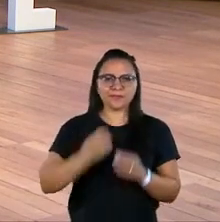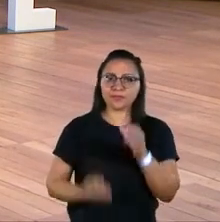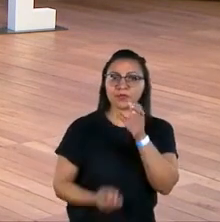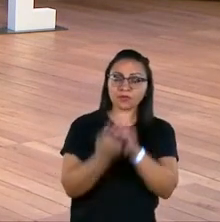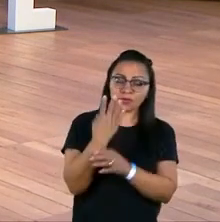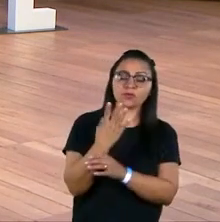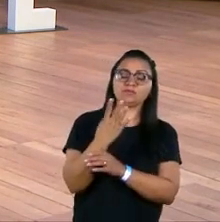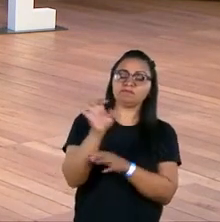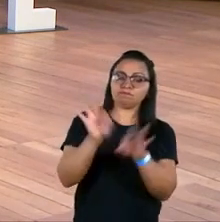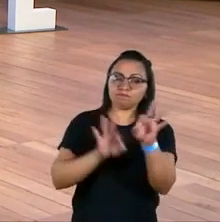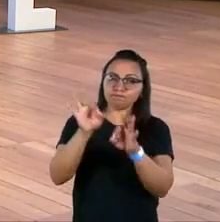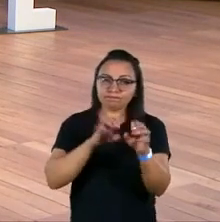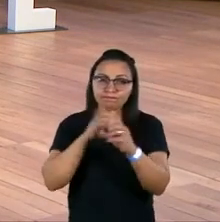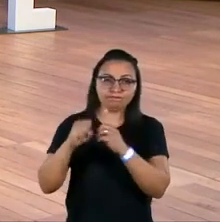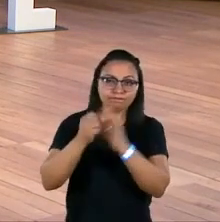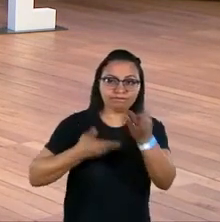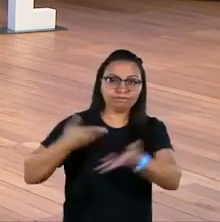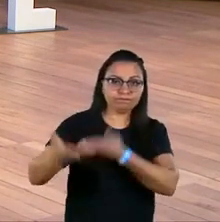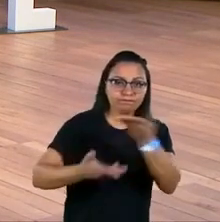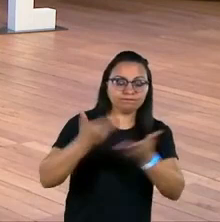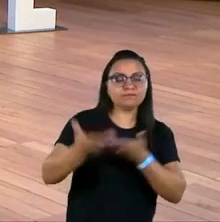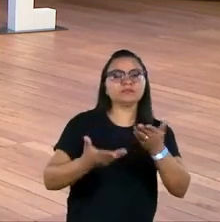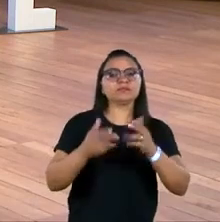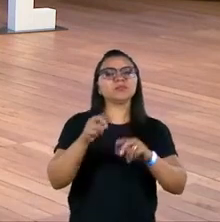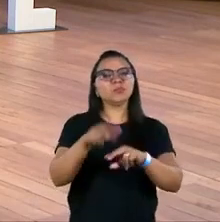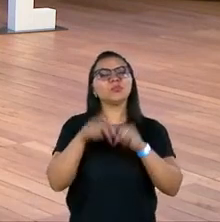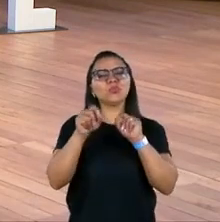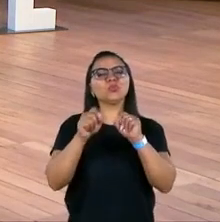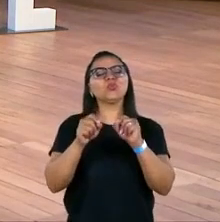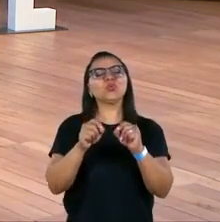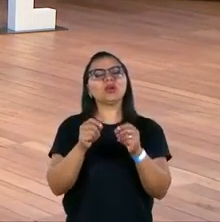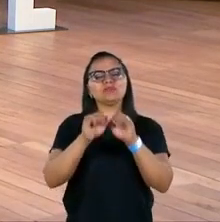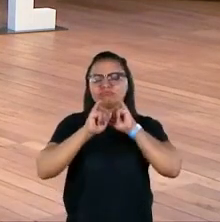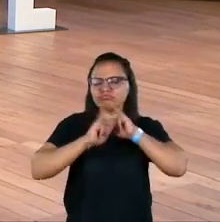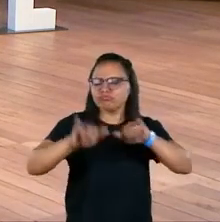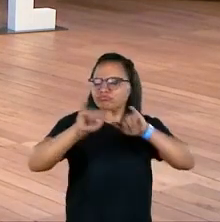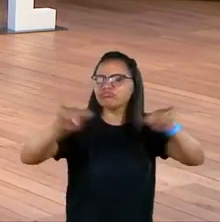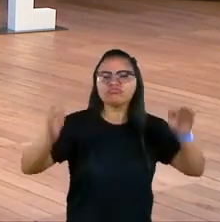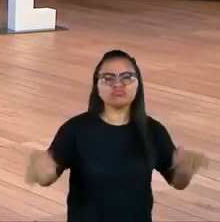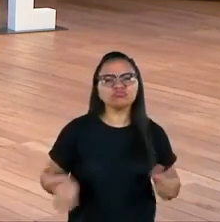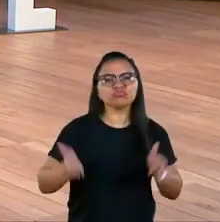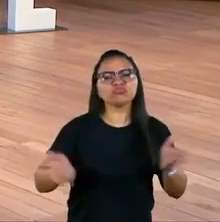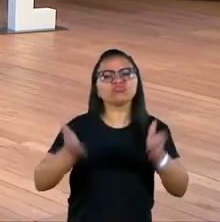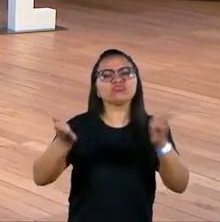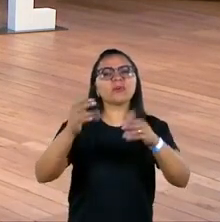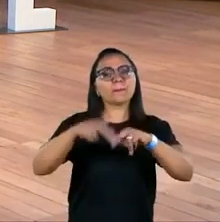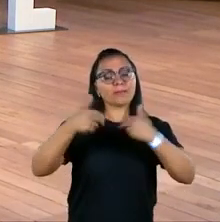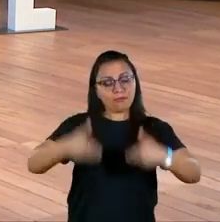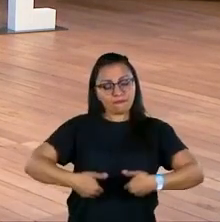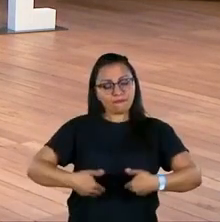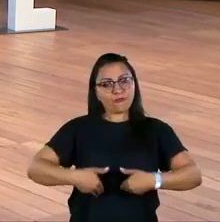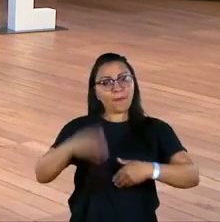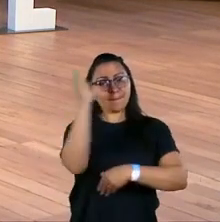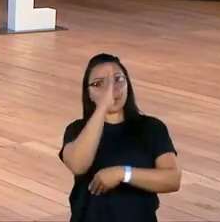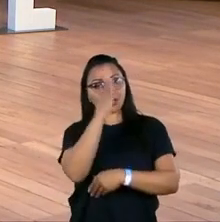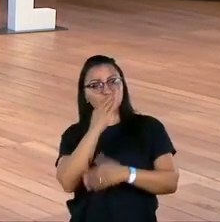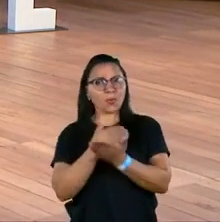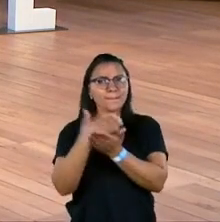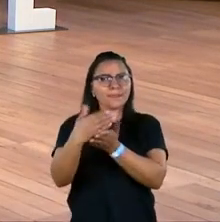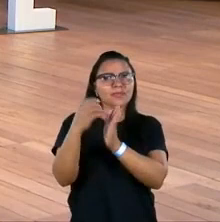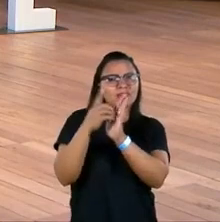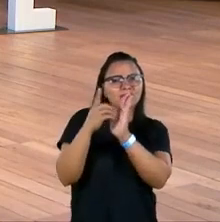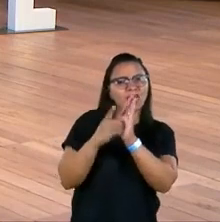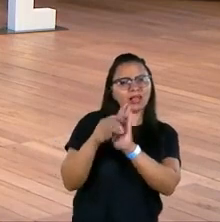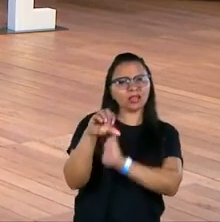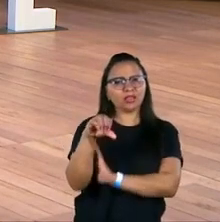criou a Ação da Cidadania, como o grande promotor, o divulgador da questão da fome no Brasil no início dos anos 90,